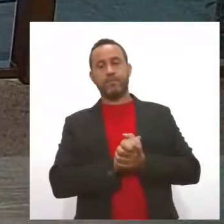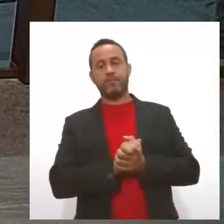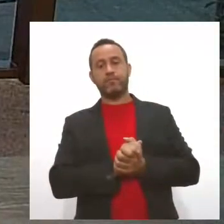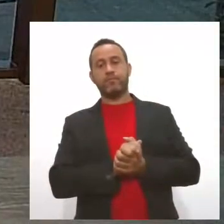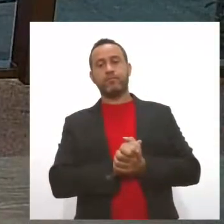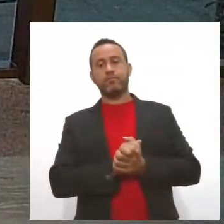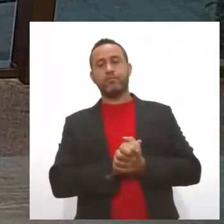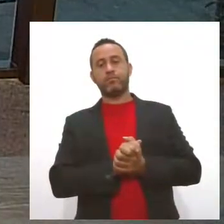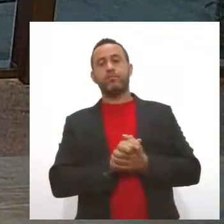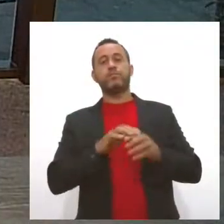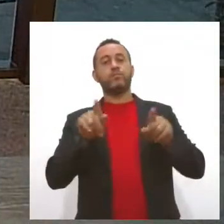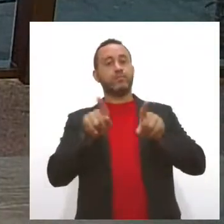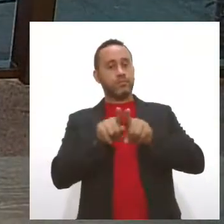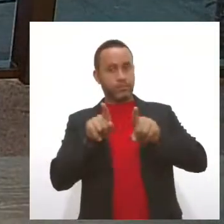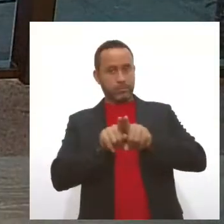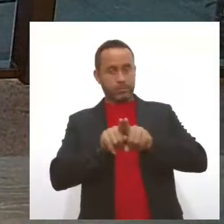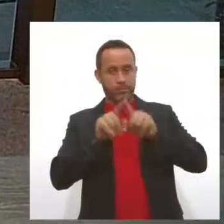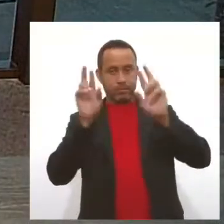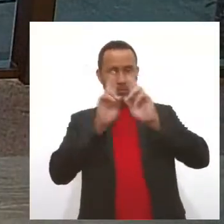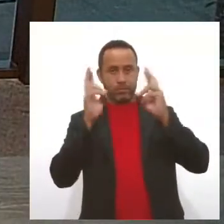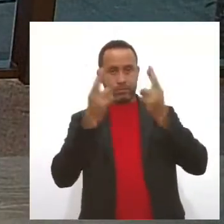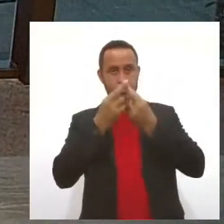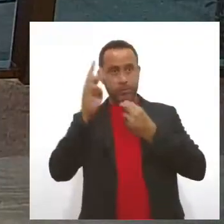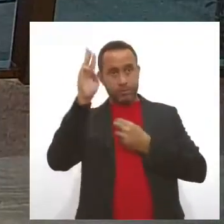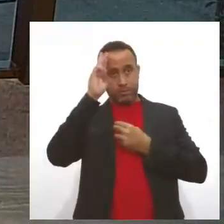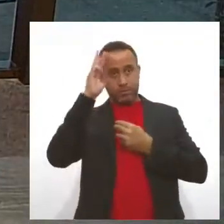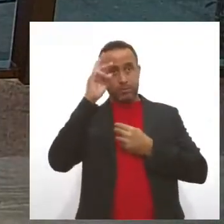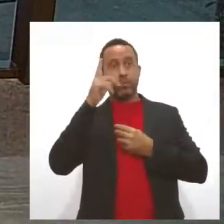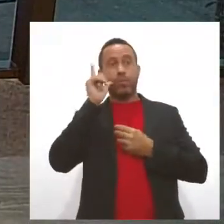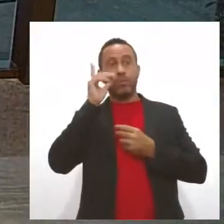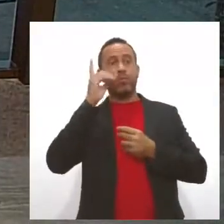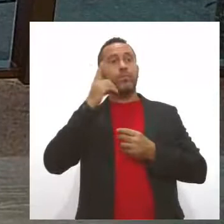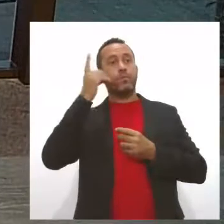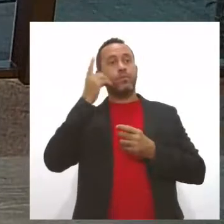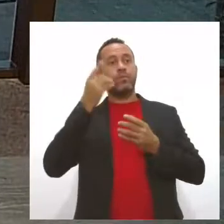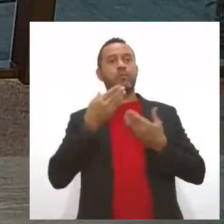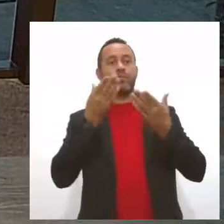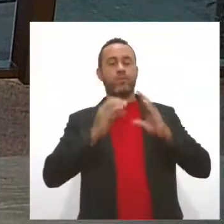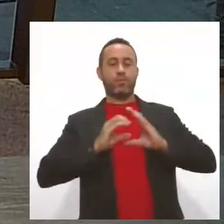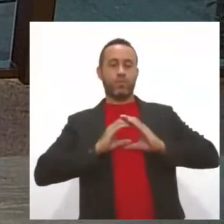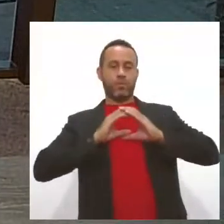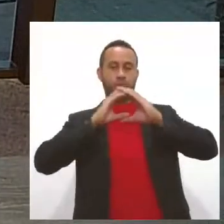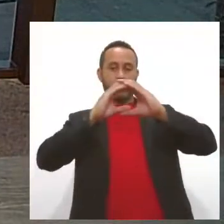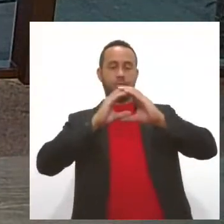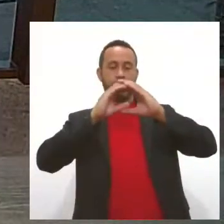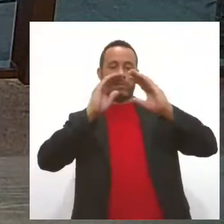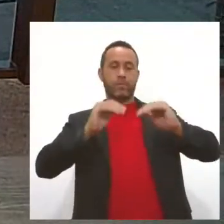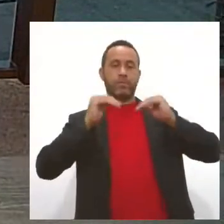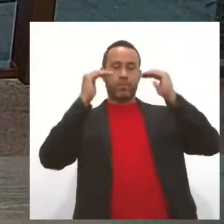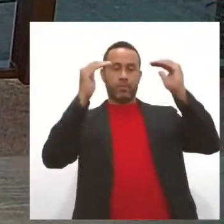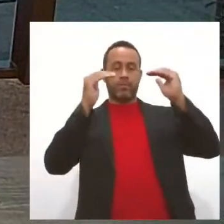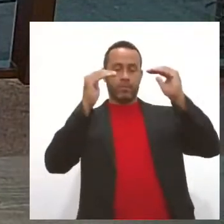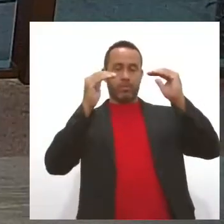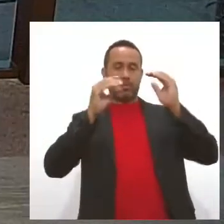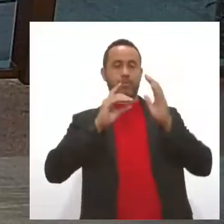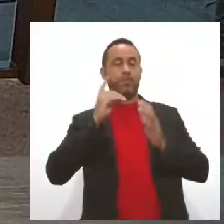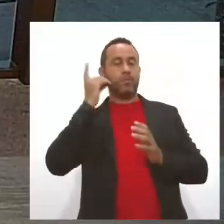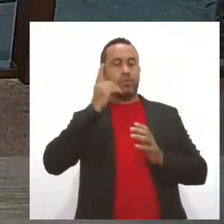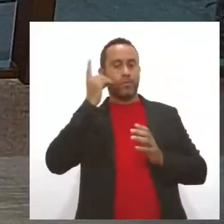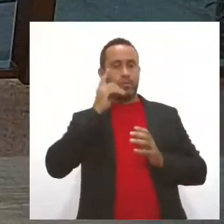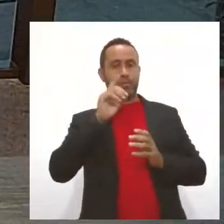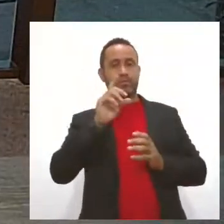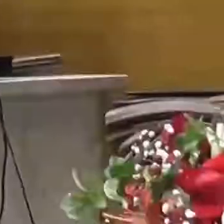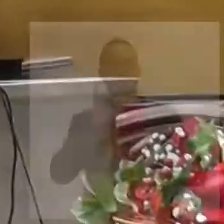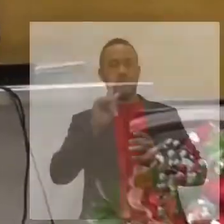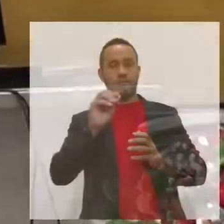E ainda na sessão mista desta terça-feira, deputados entregaram a medalha da Ordem do Mérito Parlamentar. O deputado Gilson de Agripino,